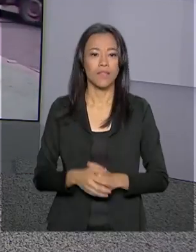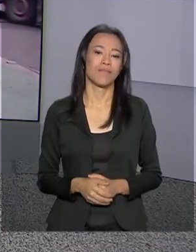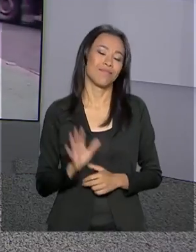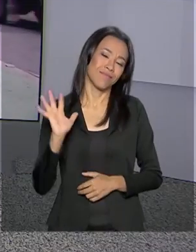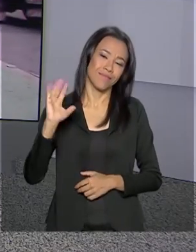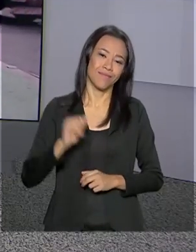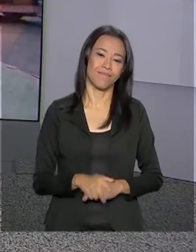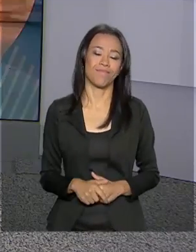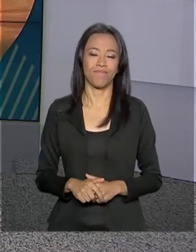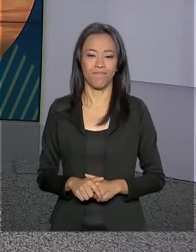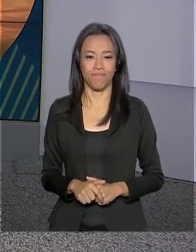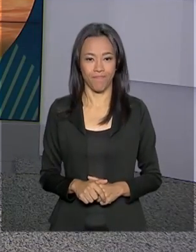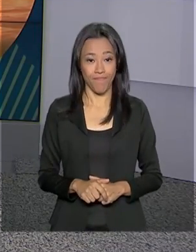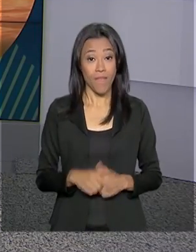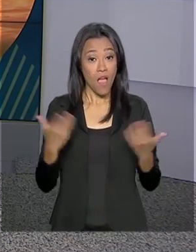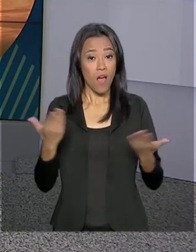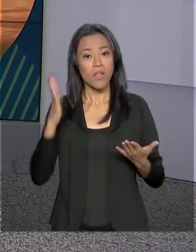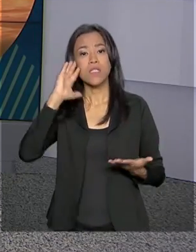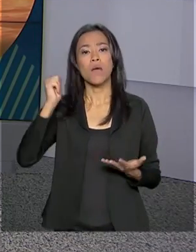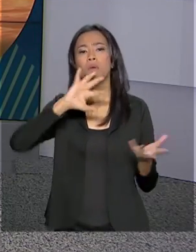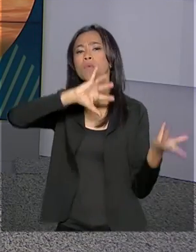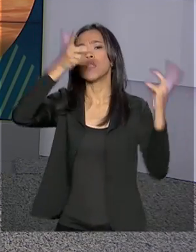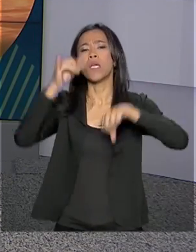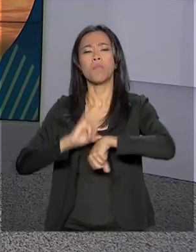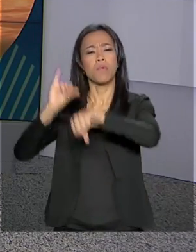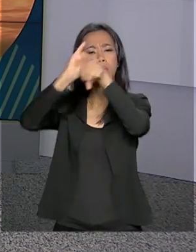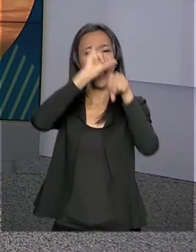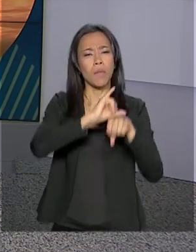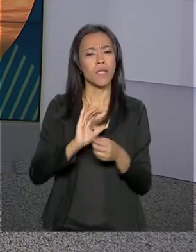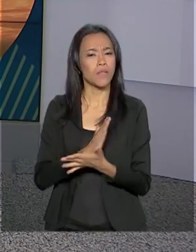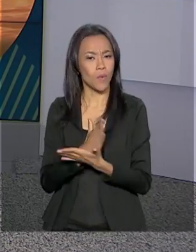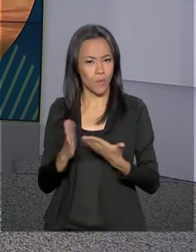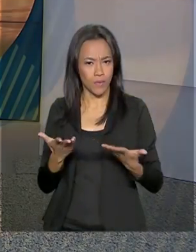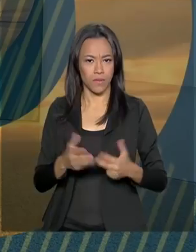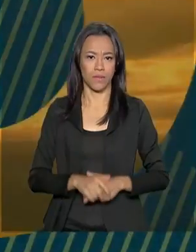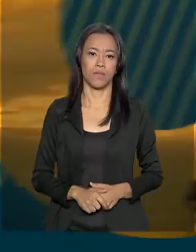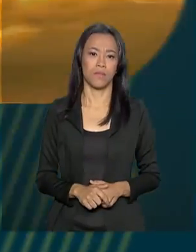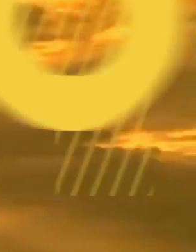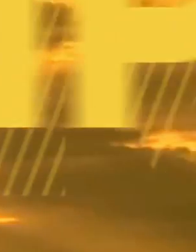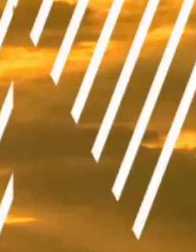Até mais. Hora de saber como fica o tempo em algumas capitais.